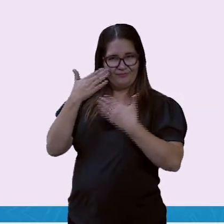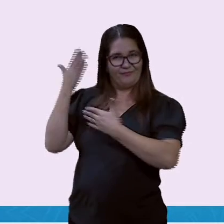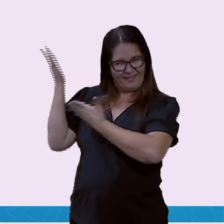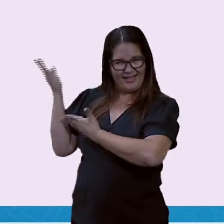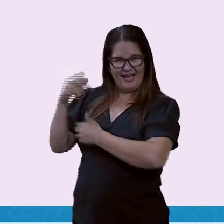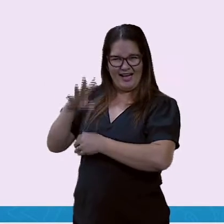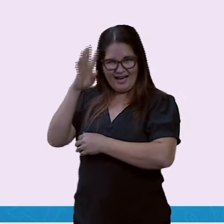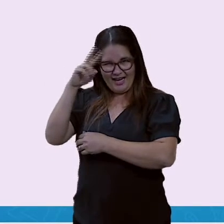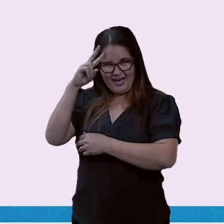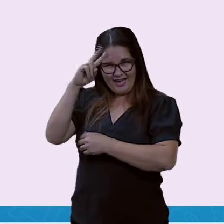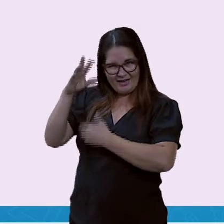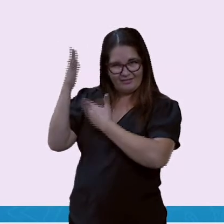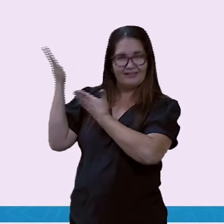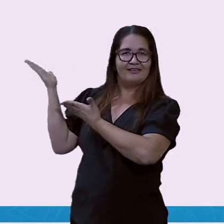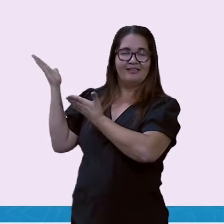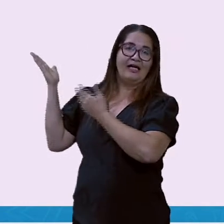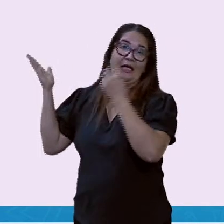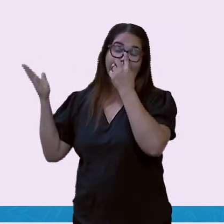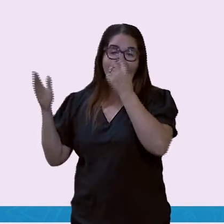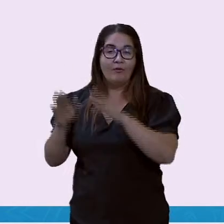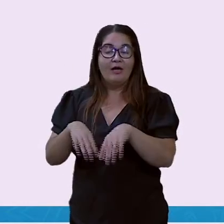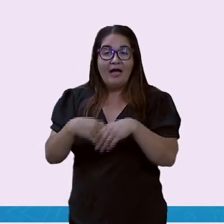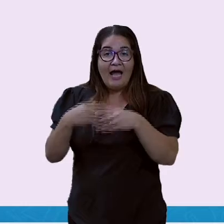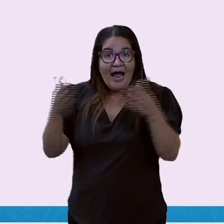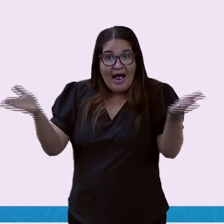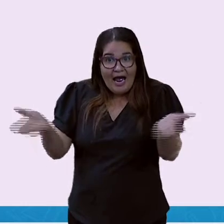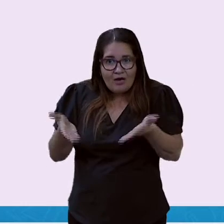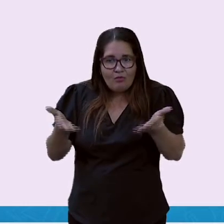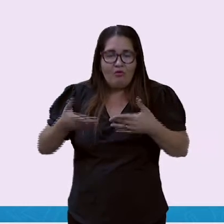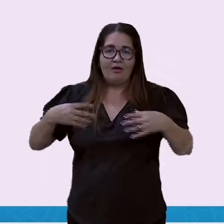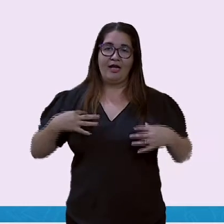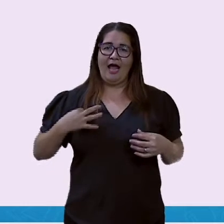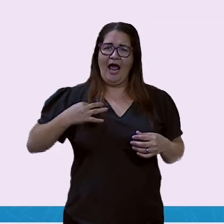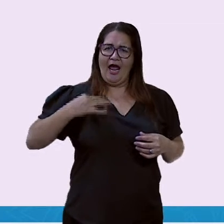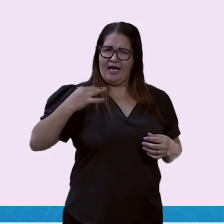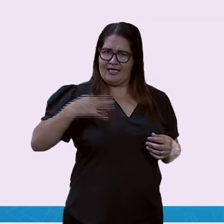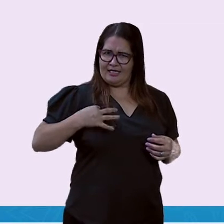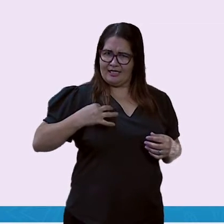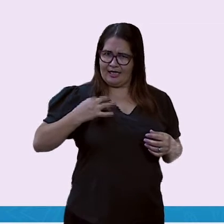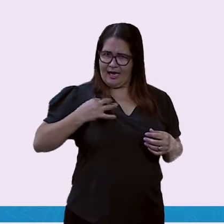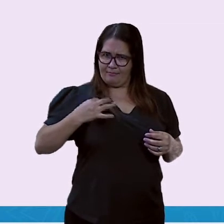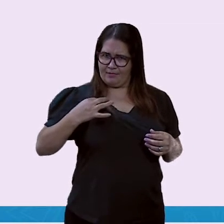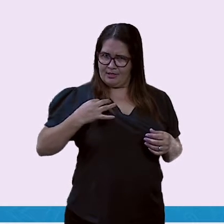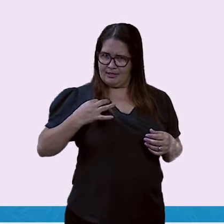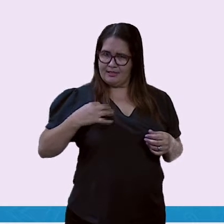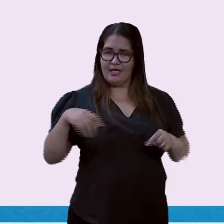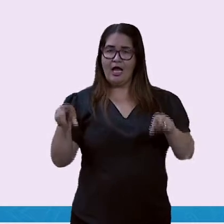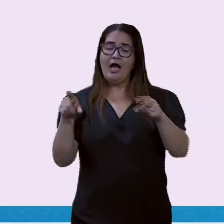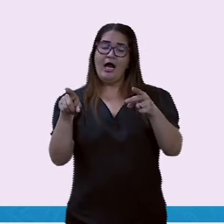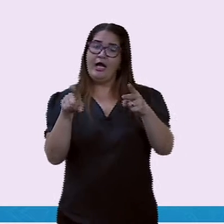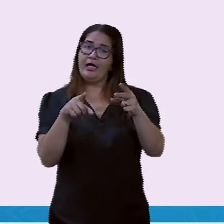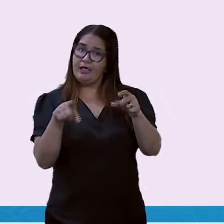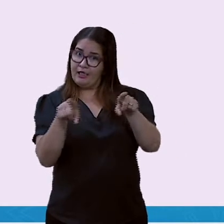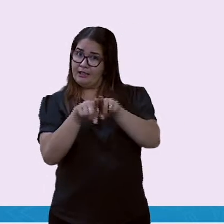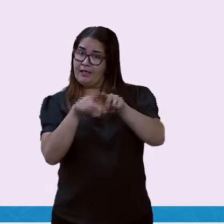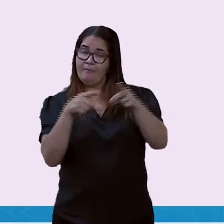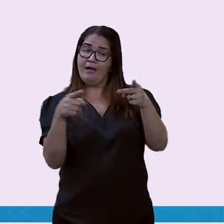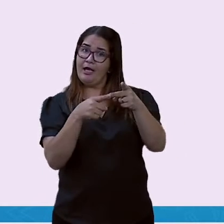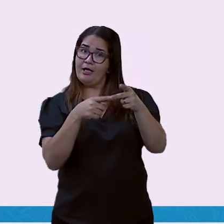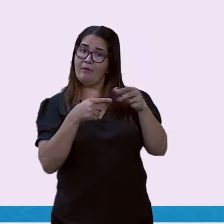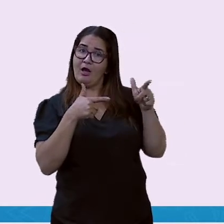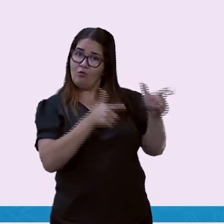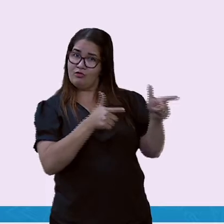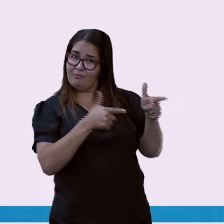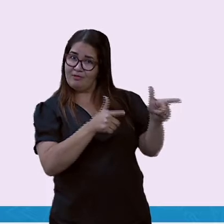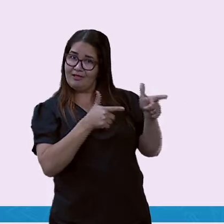Camisa e apelidos. A seleção de cada país tem uma camisa com